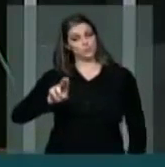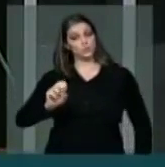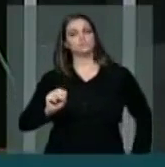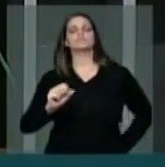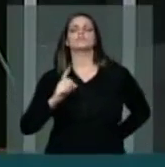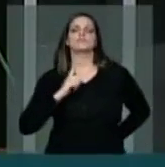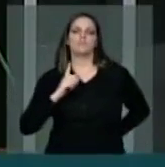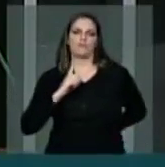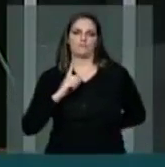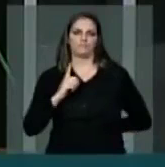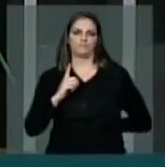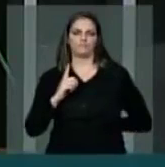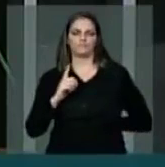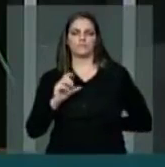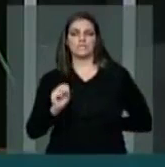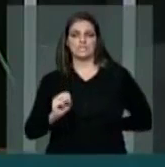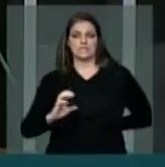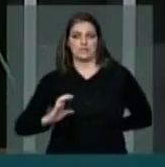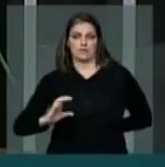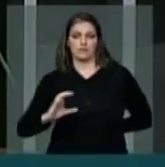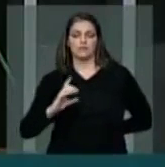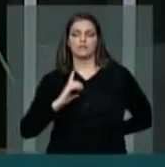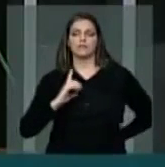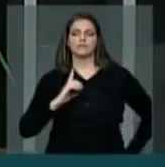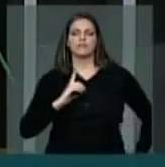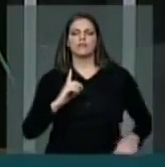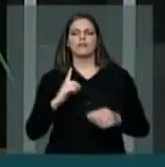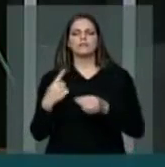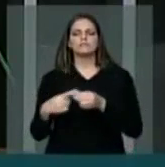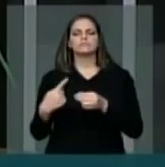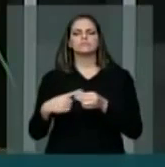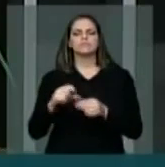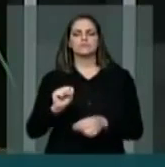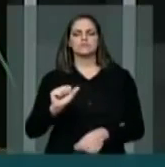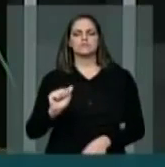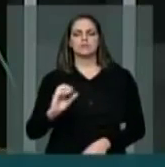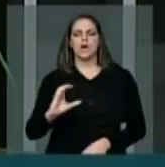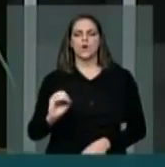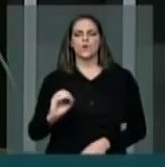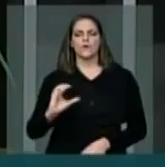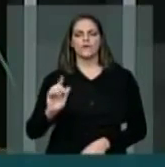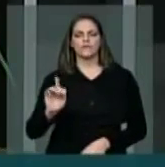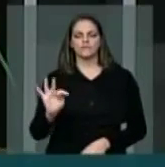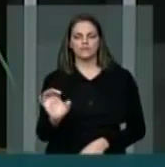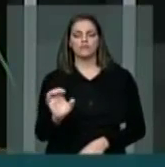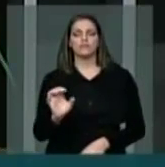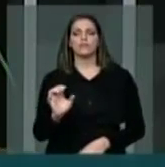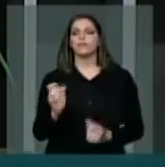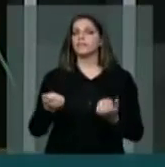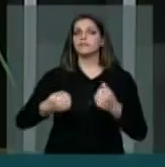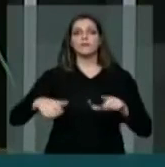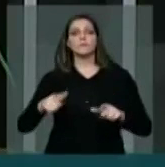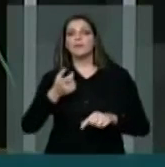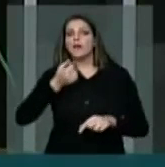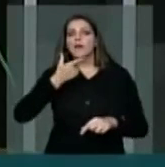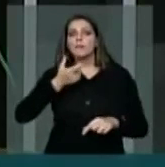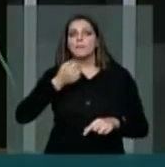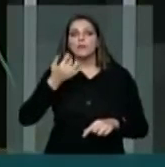lá em Saco Grande, no interior do Florianópolis, por exemplo, a dispensa de analgésico foi de